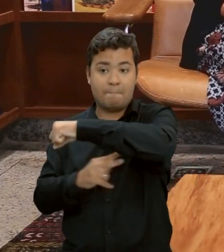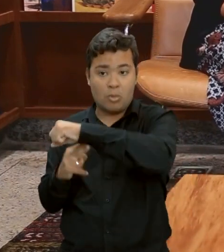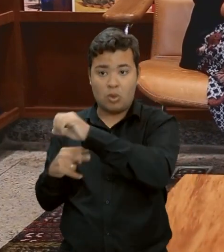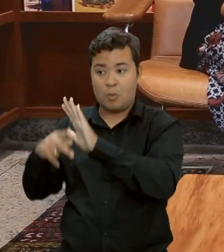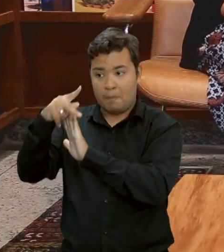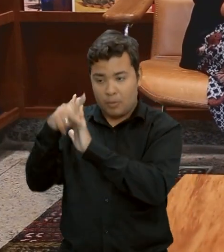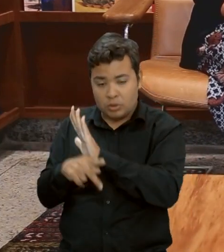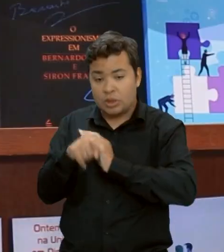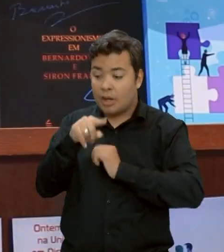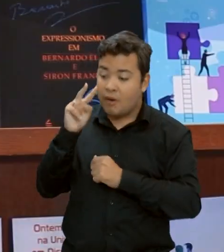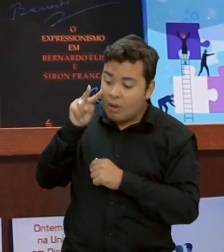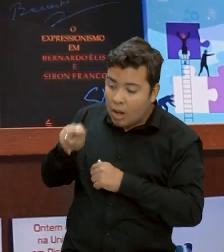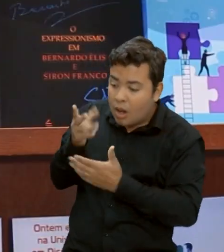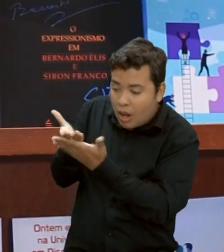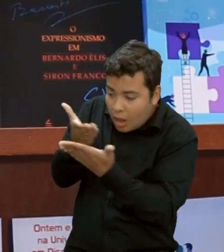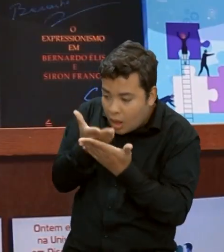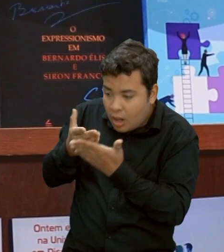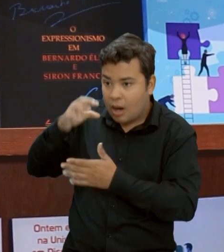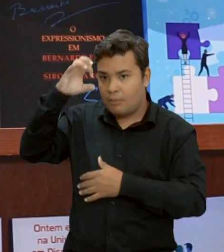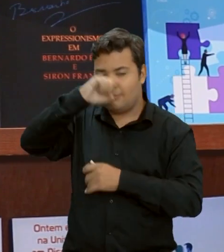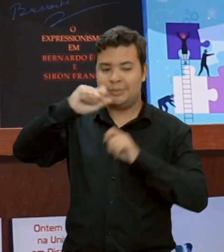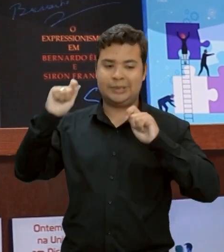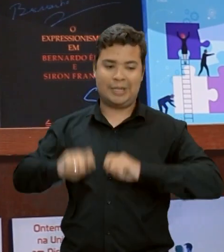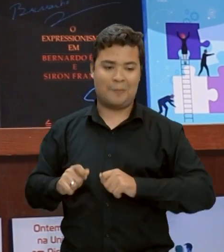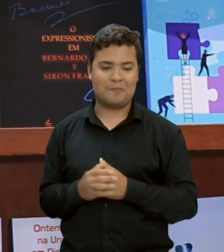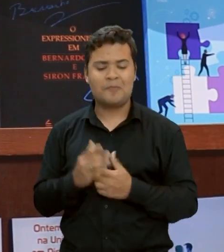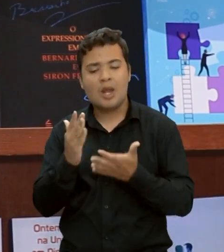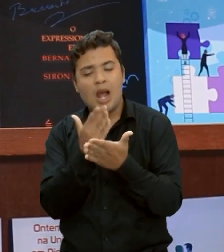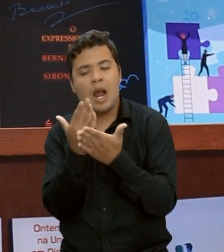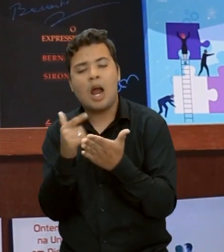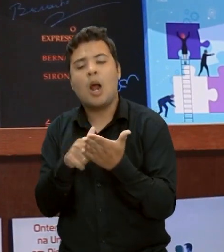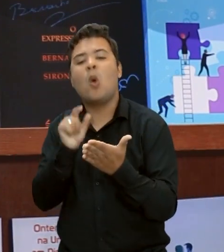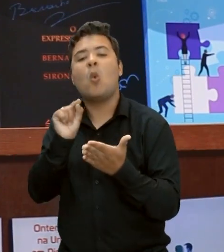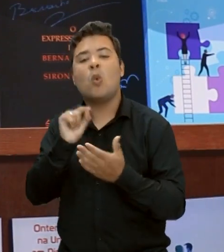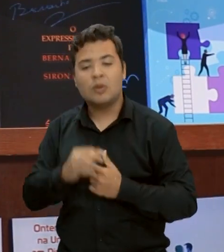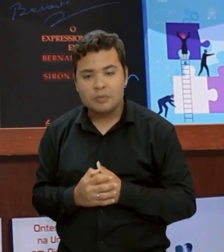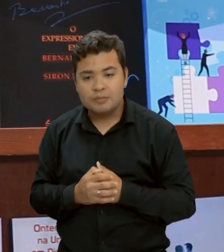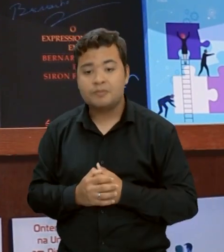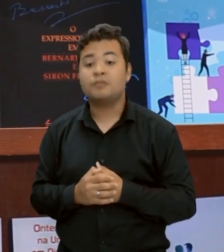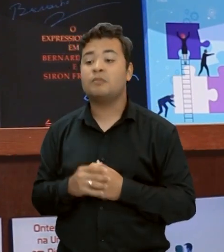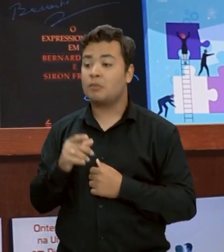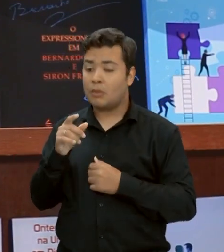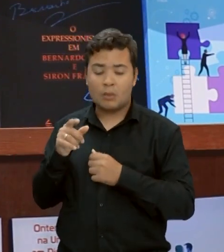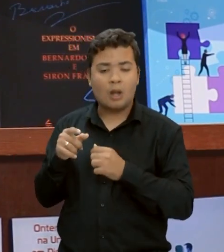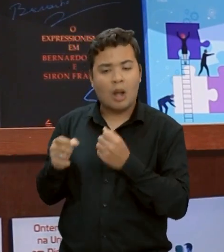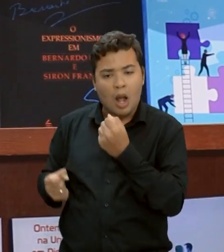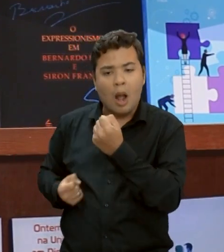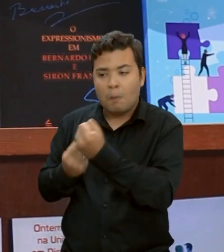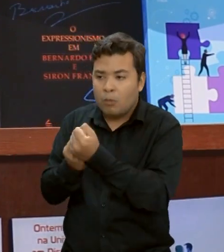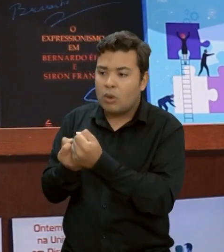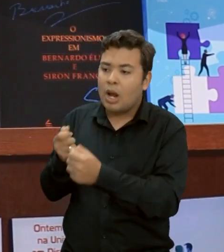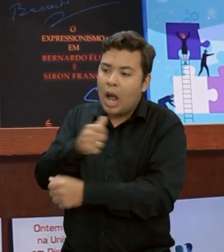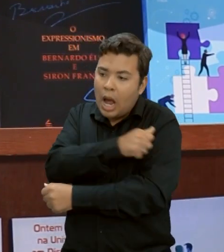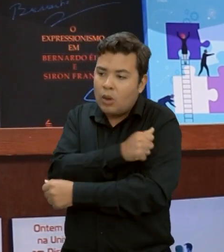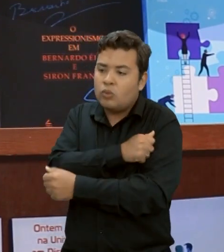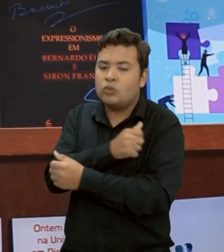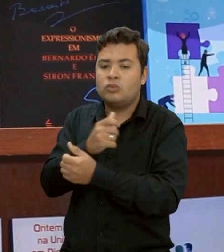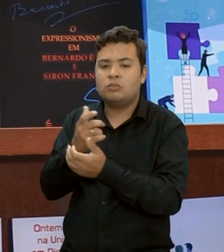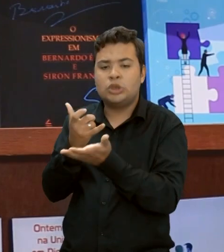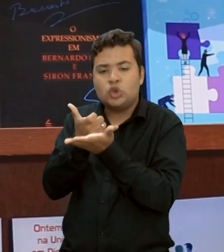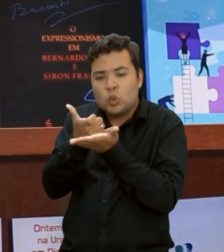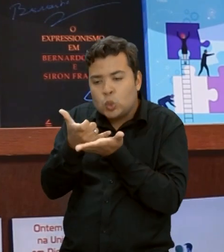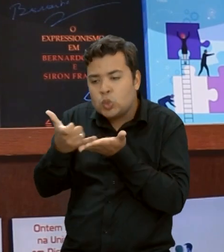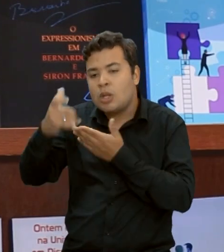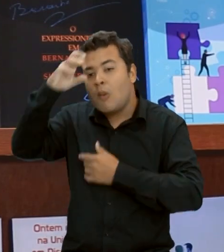a fazer esse tipo de projeto. Esse livro, basicamente, ele tem a função de introduzir o aluno ao projeto de ponte mais simples que existe.